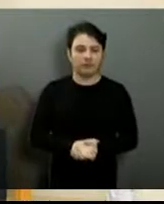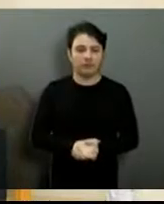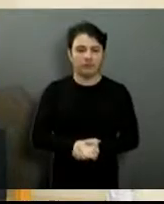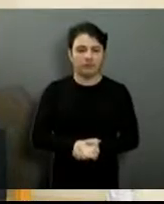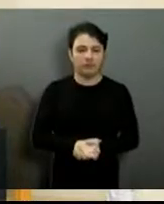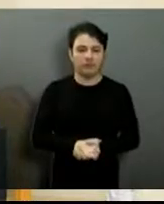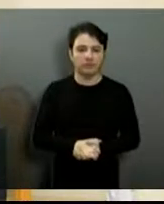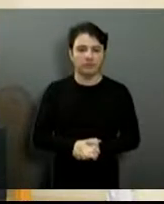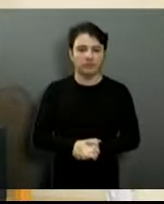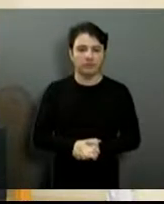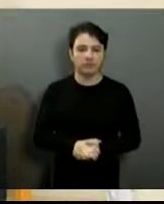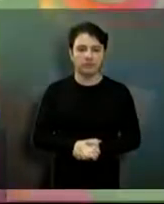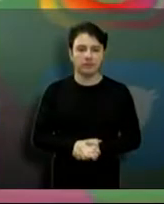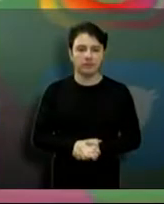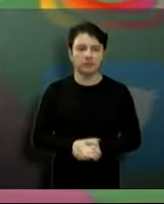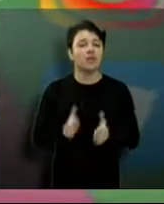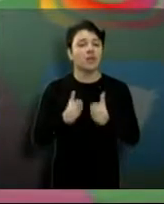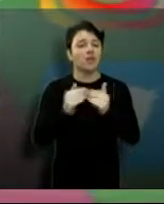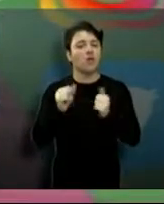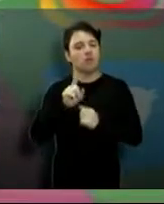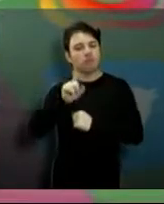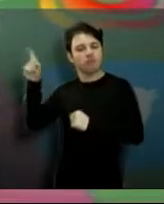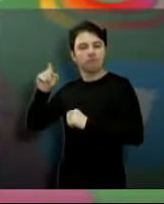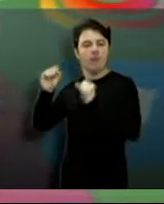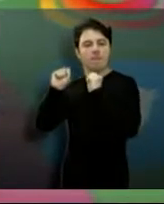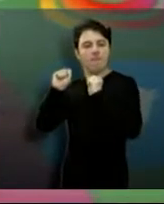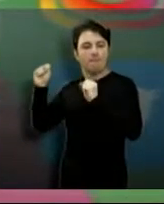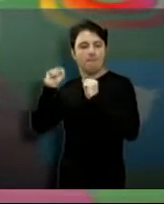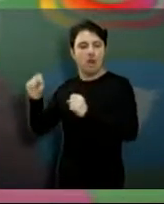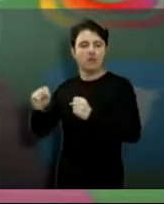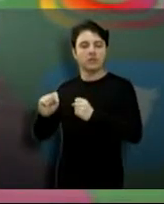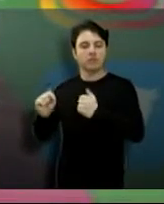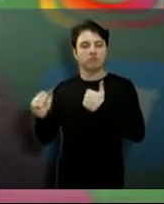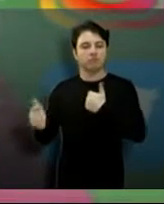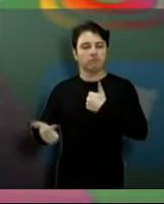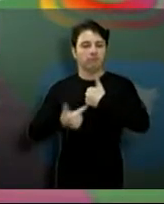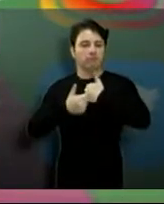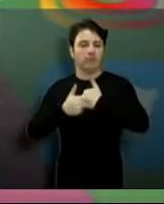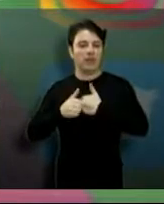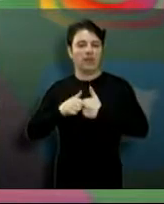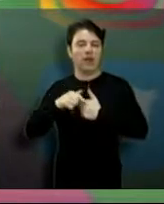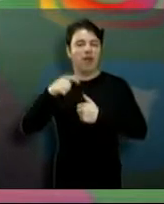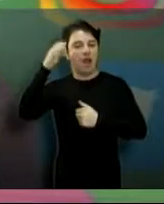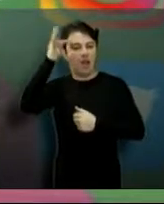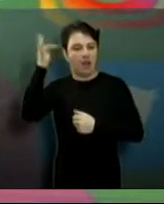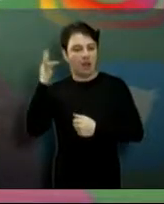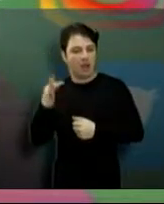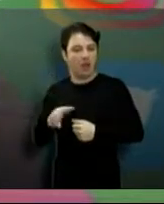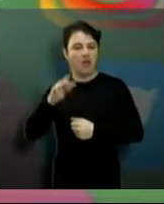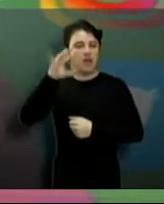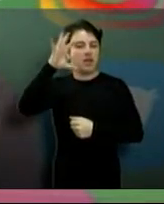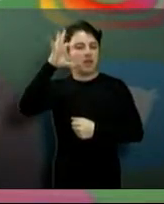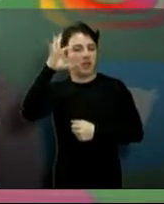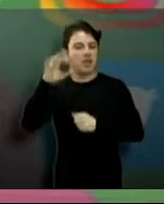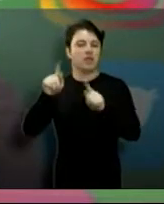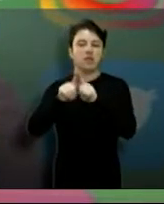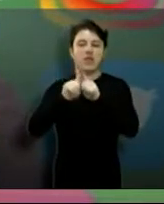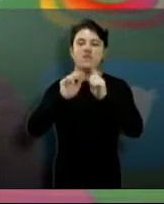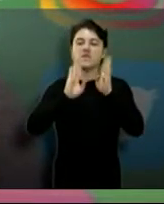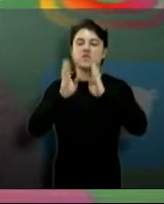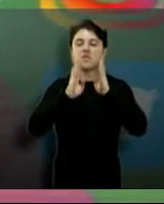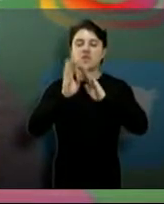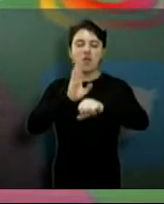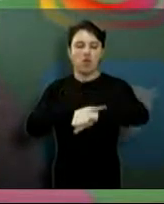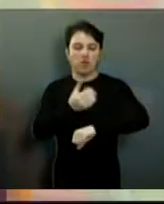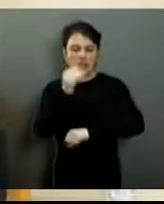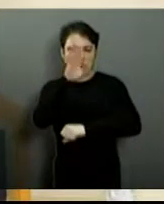Pessoal, entra nas nossas redes sociais, isso mesmo. Siga a gente lá, arroba Tainara Faria 13 no Instagram e entra lá no Facebook, sexta-feira,